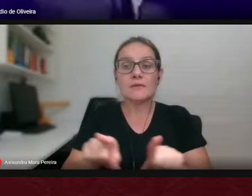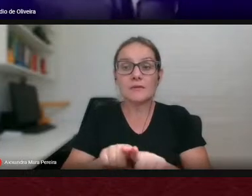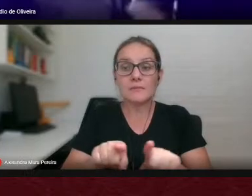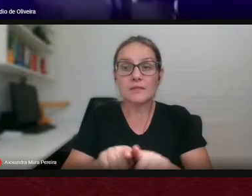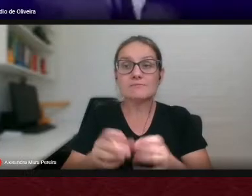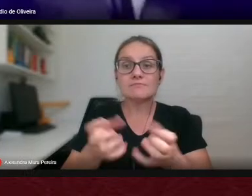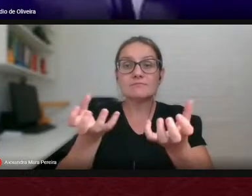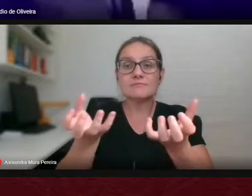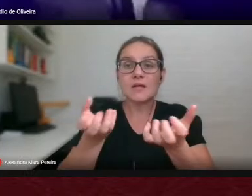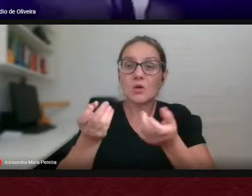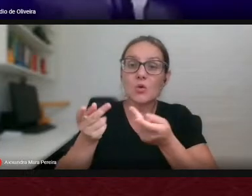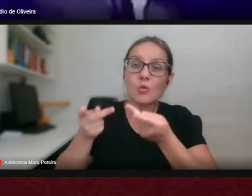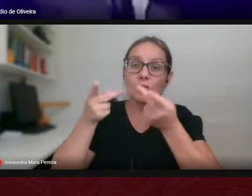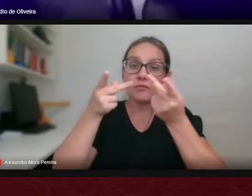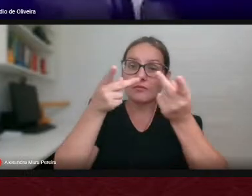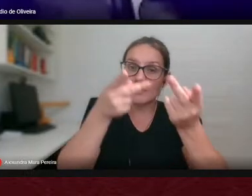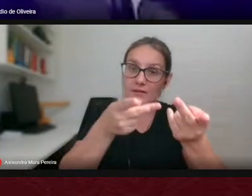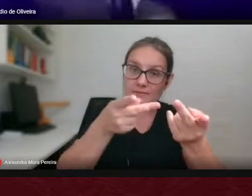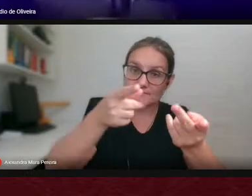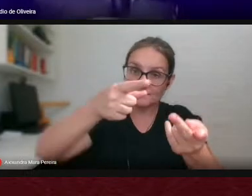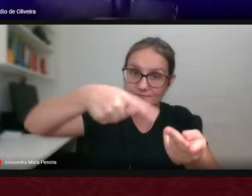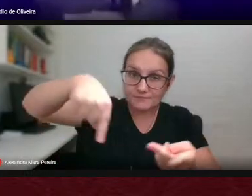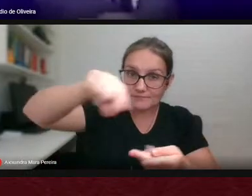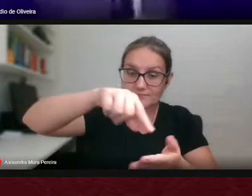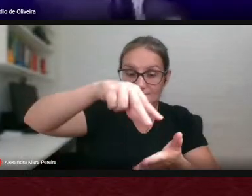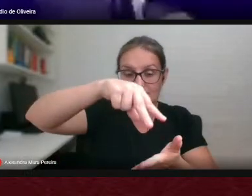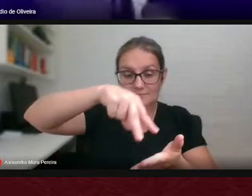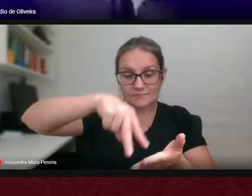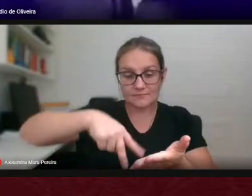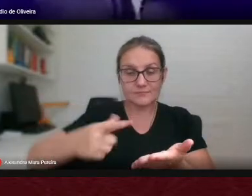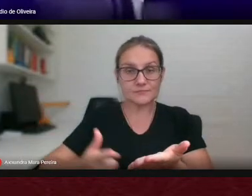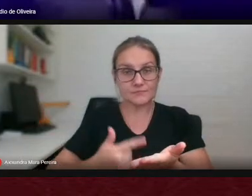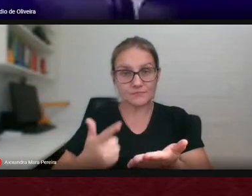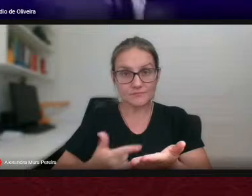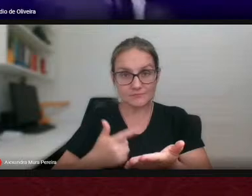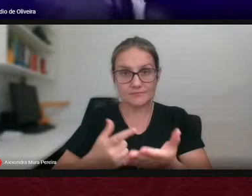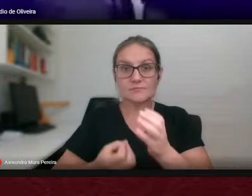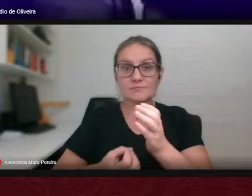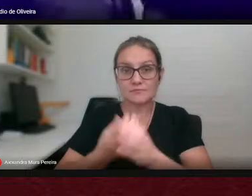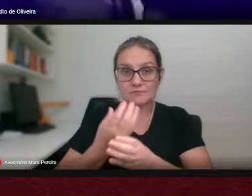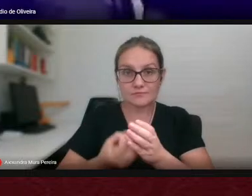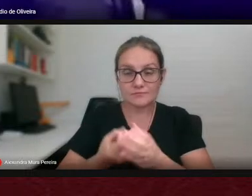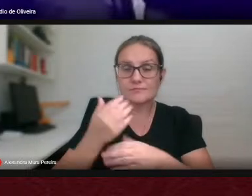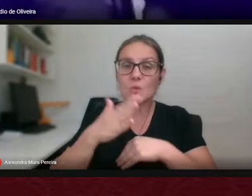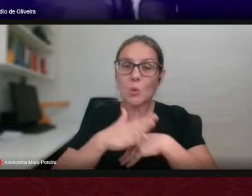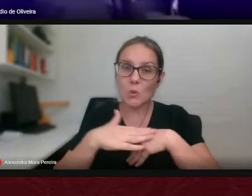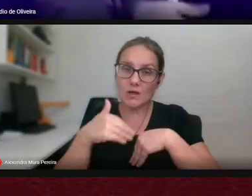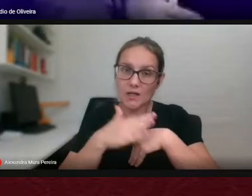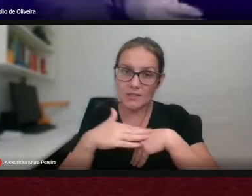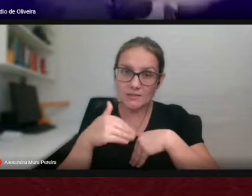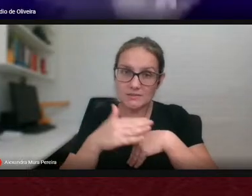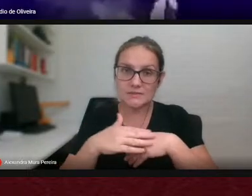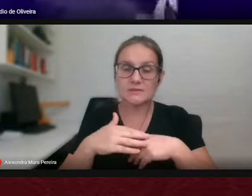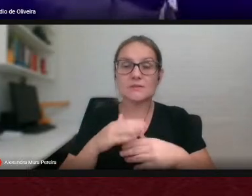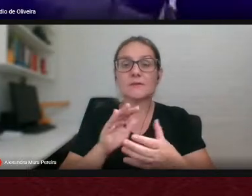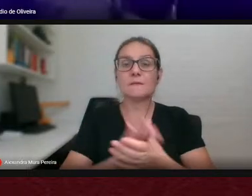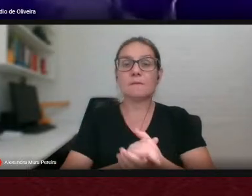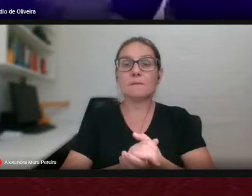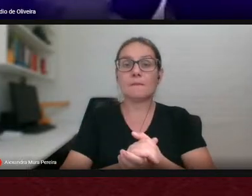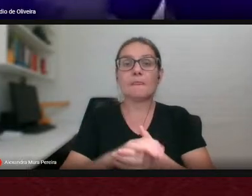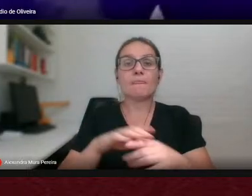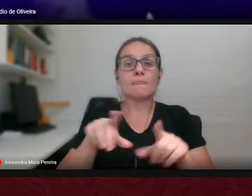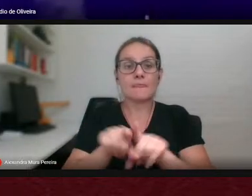o convite para que vocês leiam o livro ele foi feito foi produzido com muito carinho e eu devo fazer